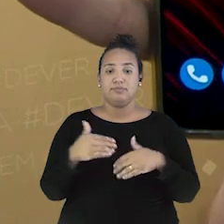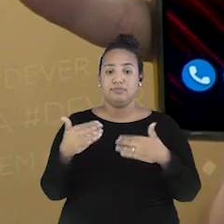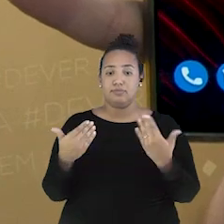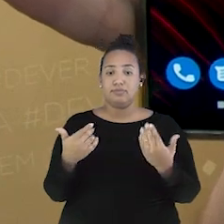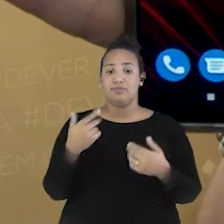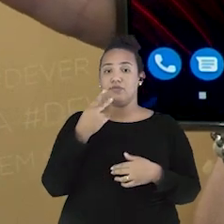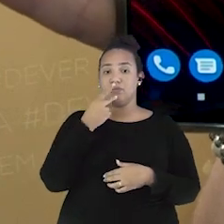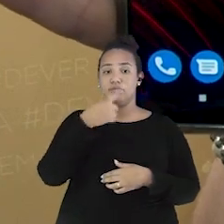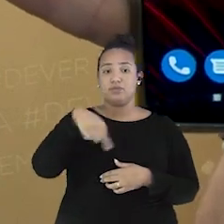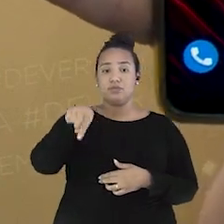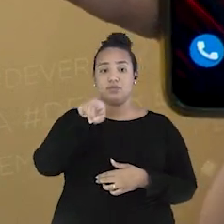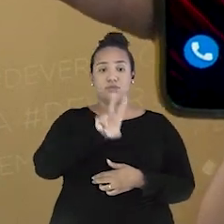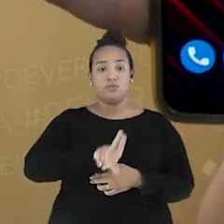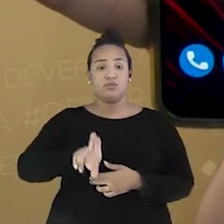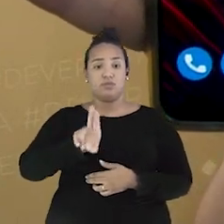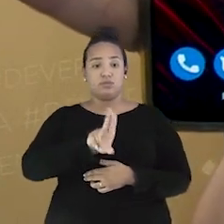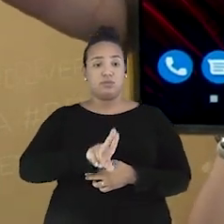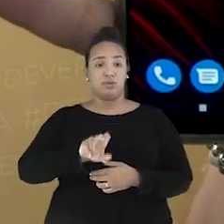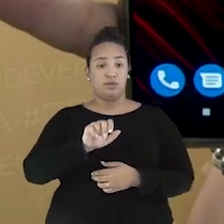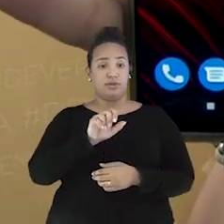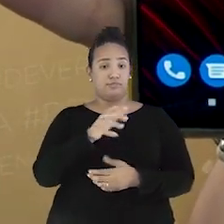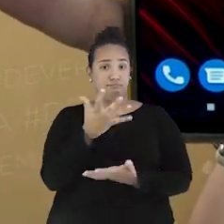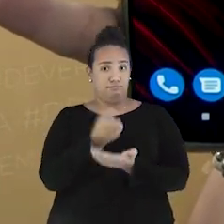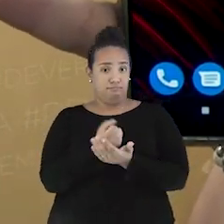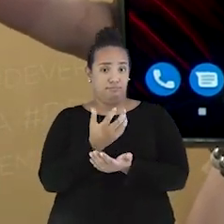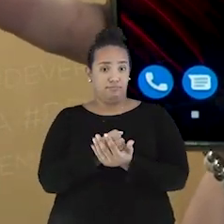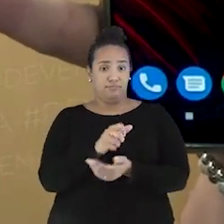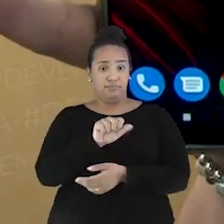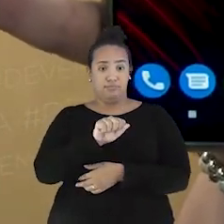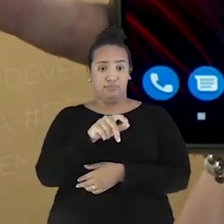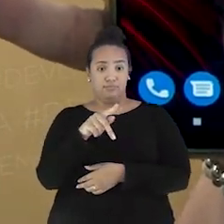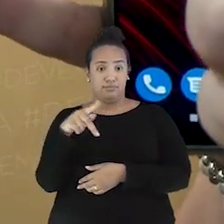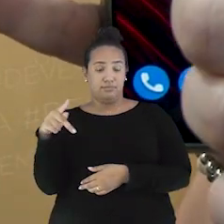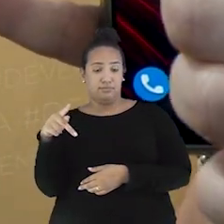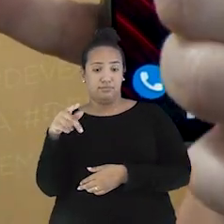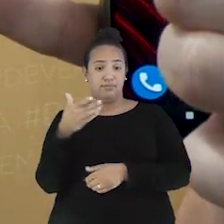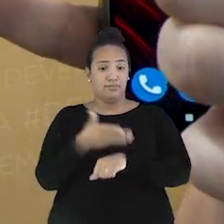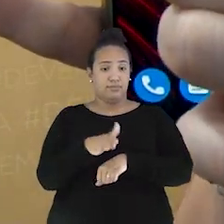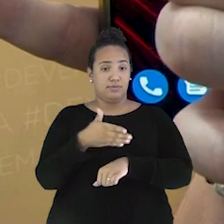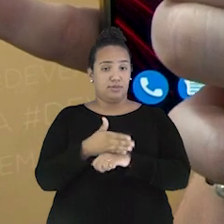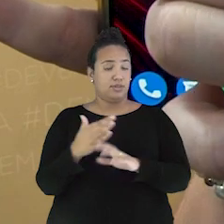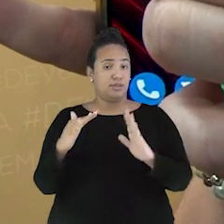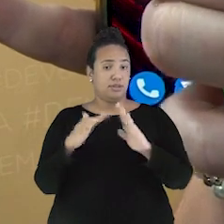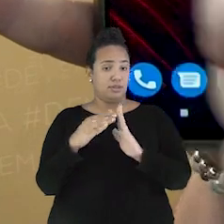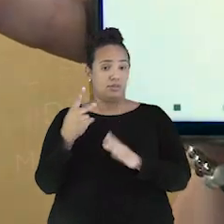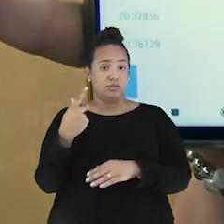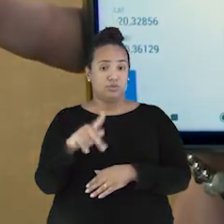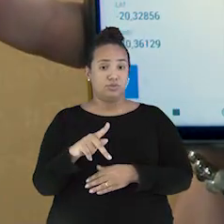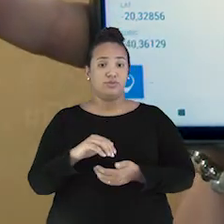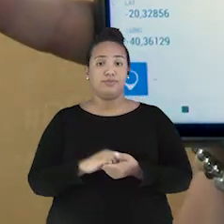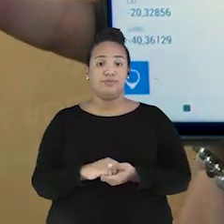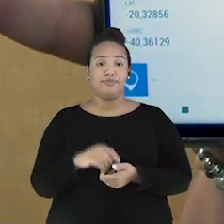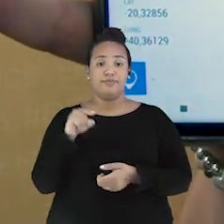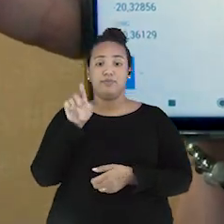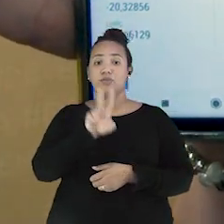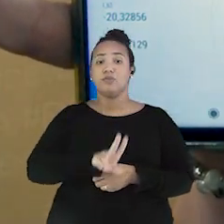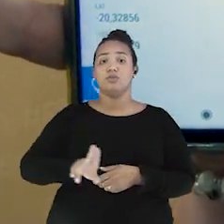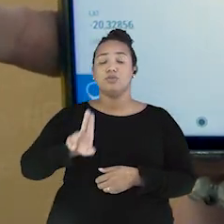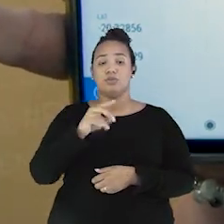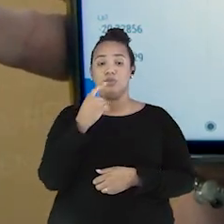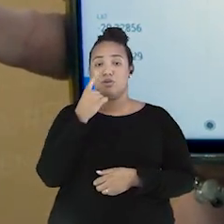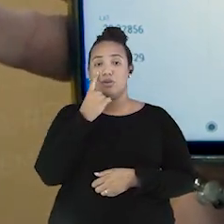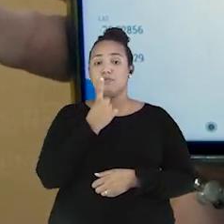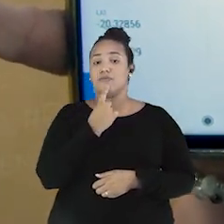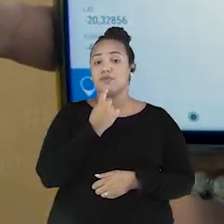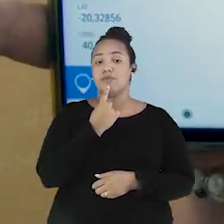Como eu dizia, você pode usar um aplicativo de bússola como esse que eu baixei no meu celular para praticar na sua casa. Você vai usá-lo e